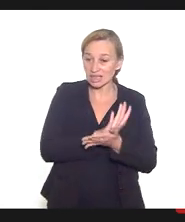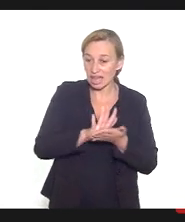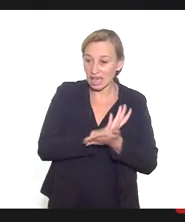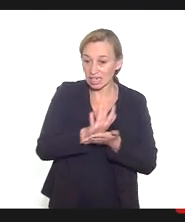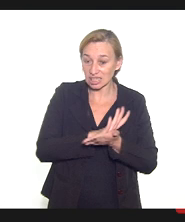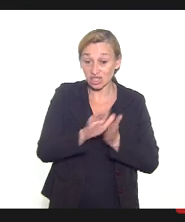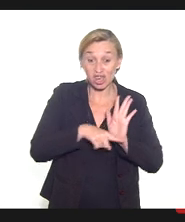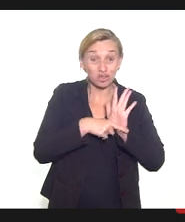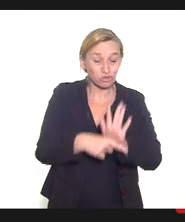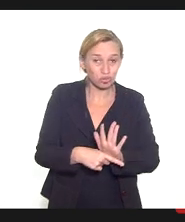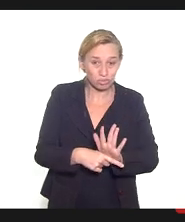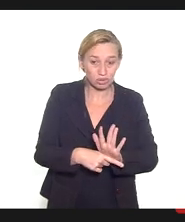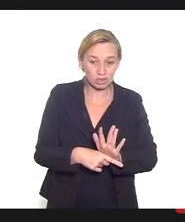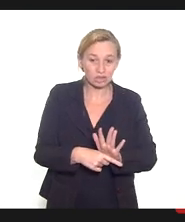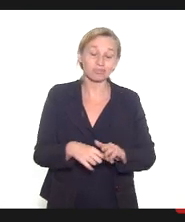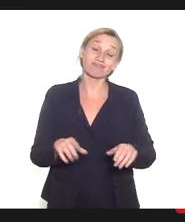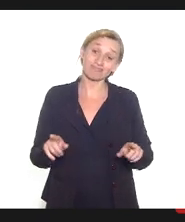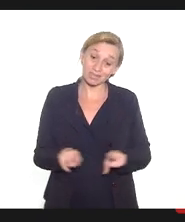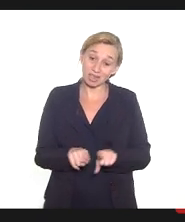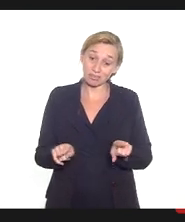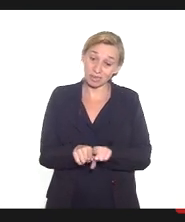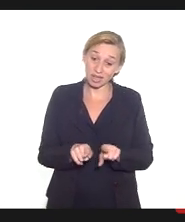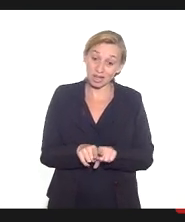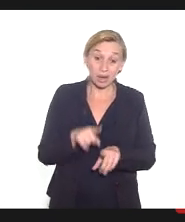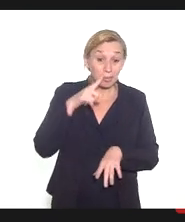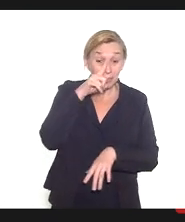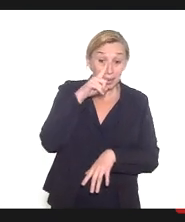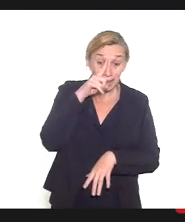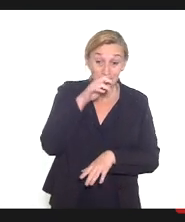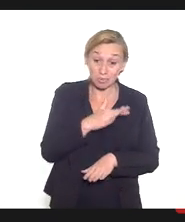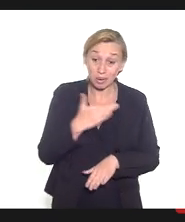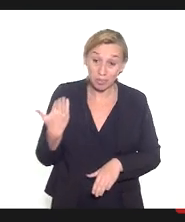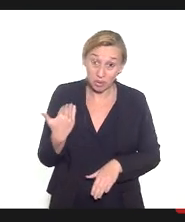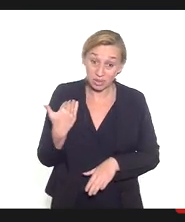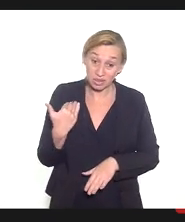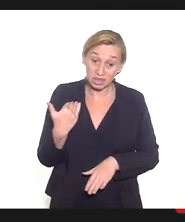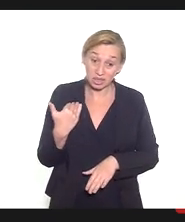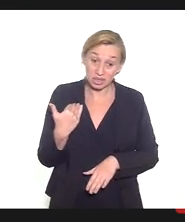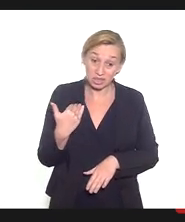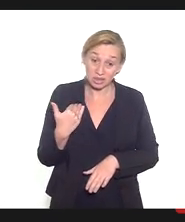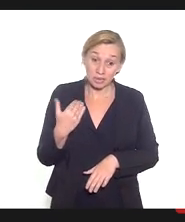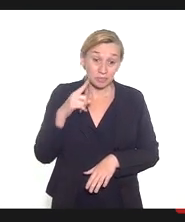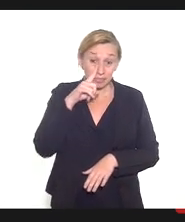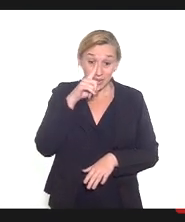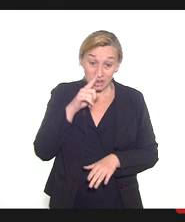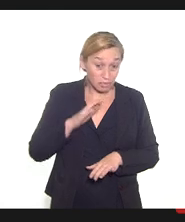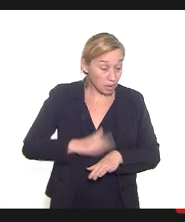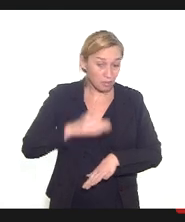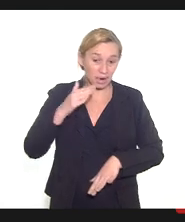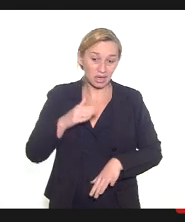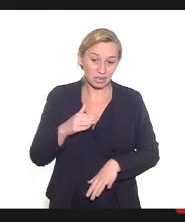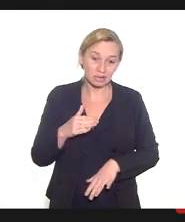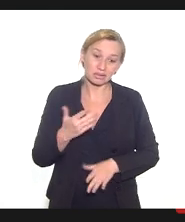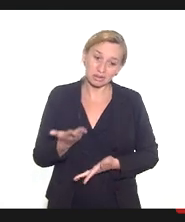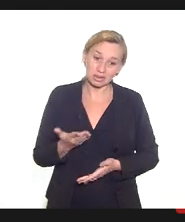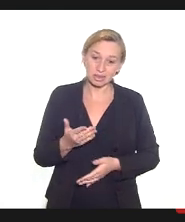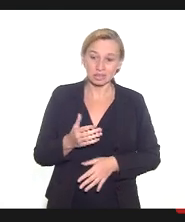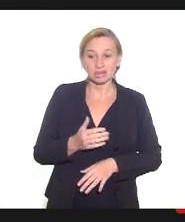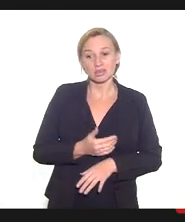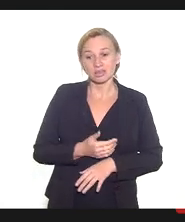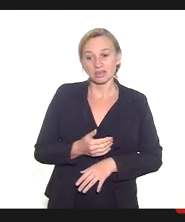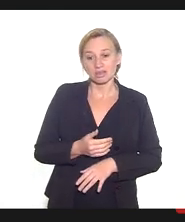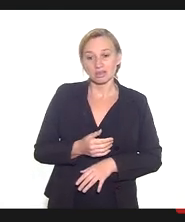ventilatório, e ainda por cima, fatores de risco para a morte. Risco aumentado no puerpério, menor